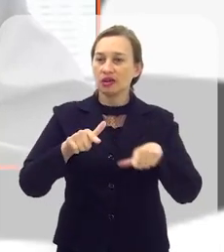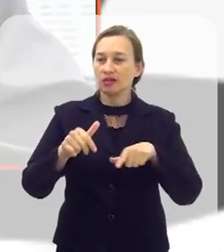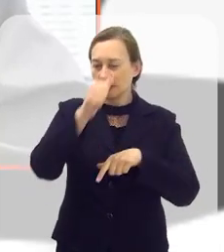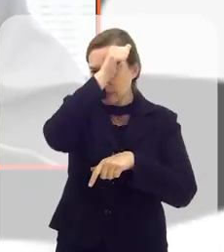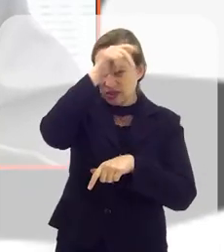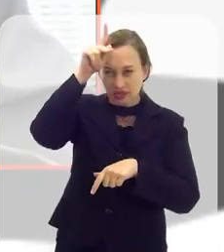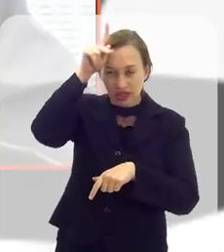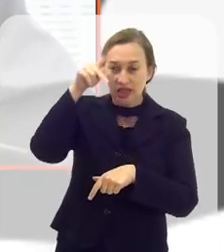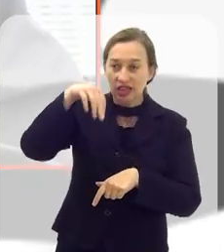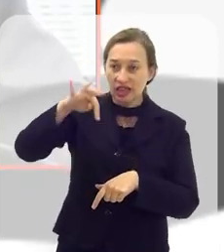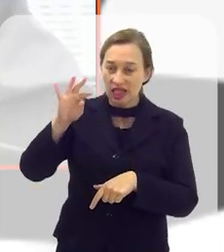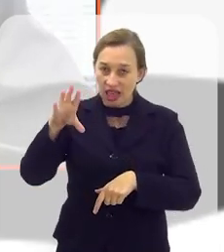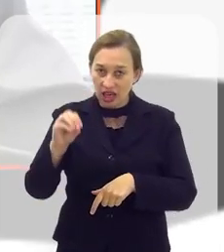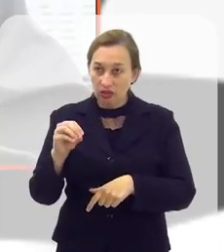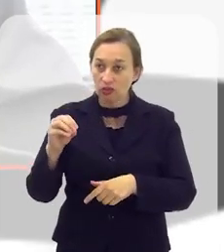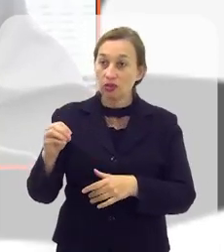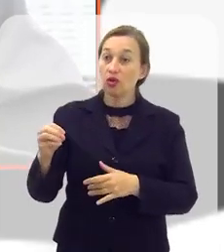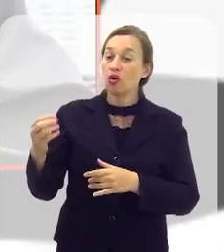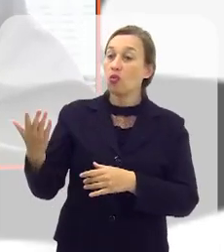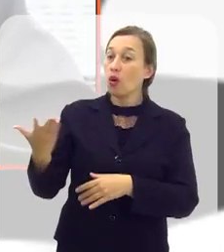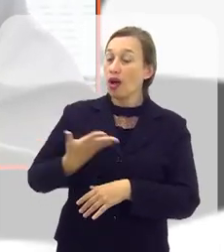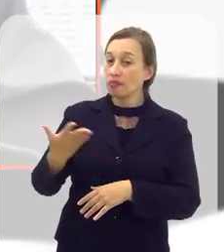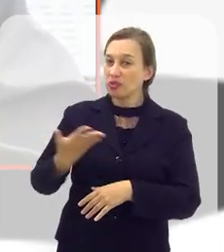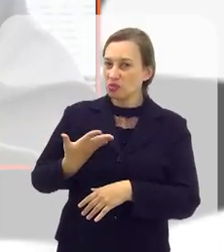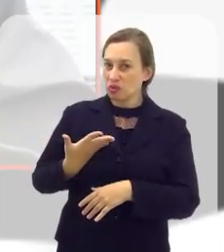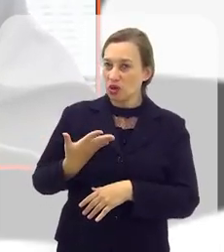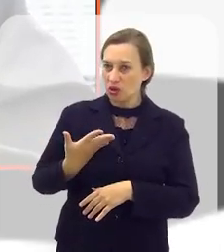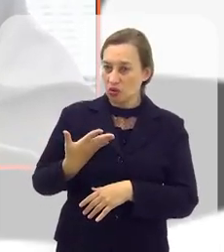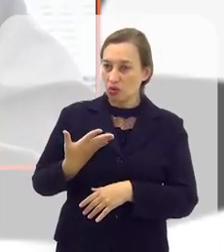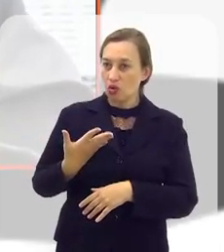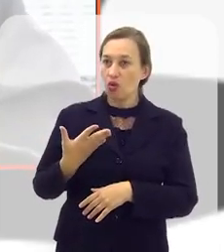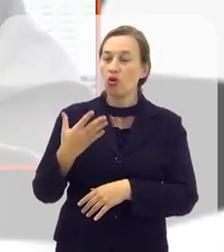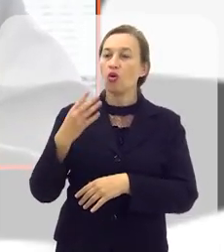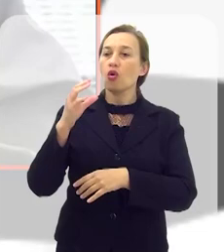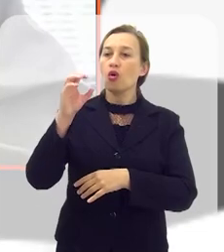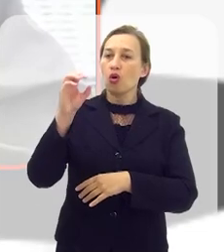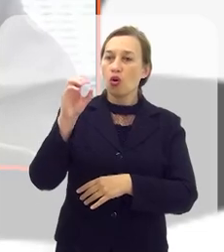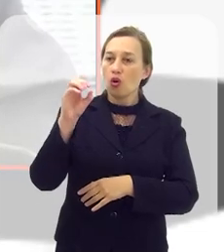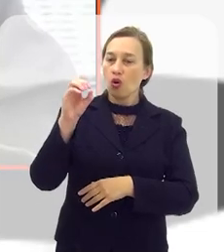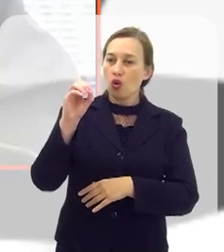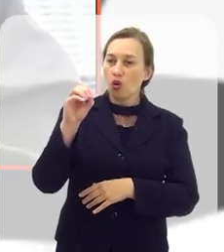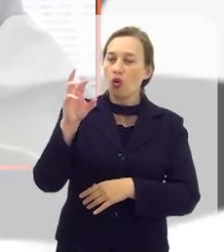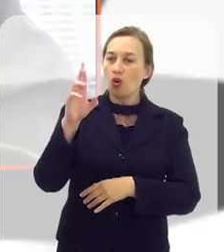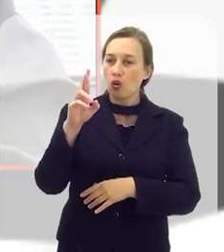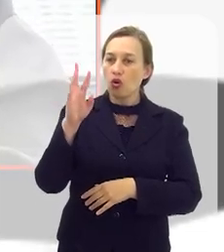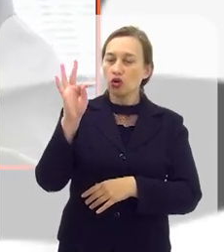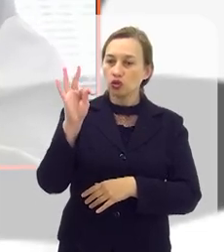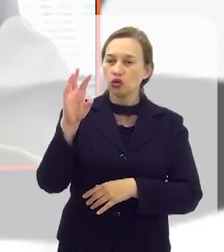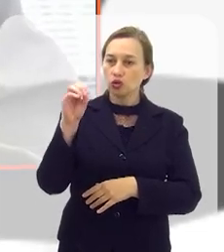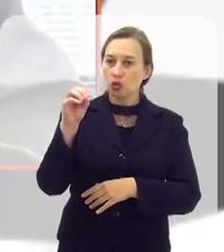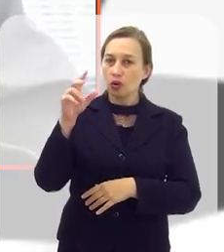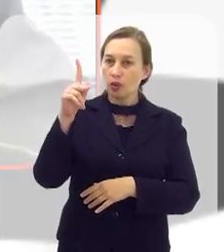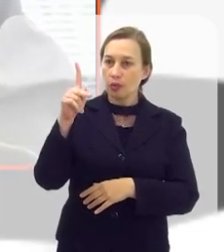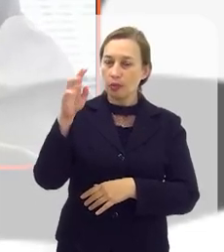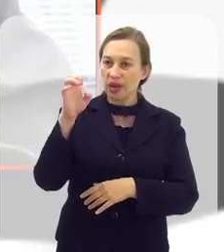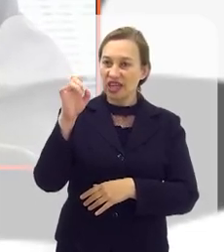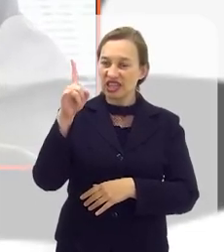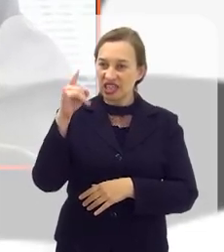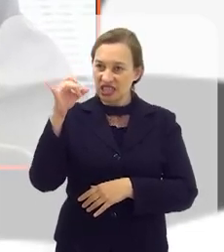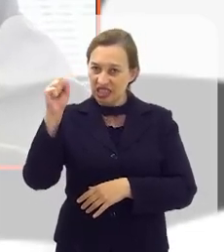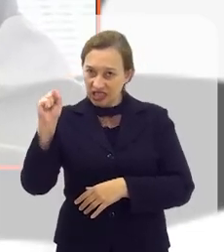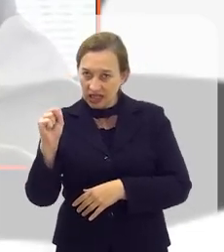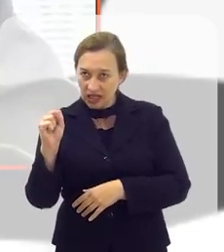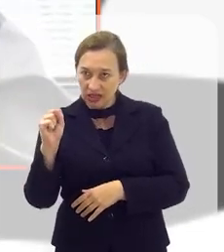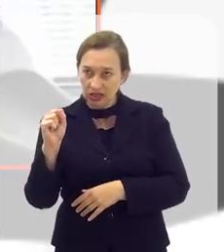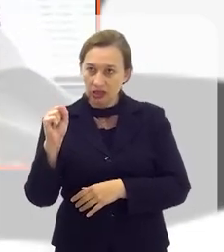amigo meu, ortopedista, doutor Juliano Coelho, que um dos melhores ortopedistas do Brasil, que atende em